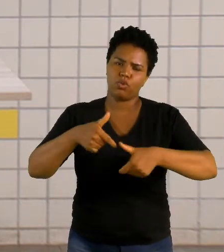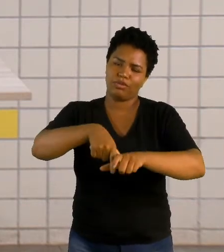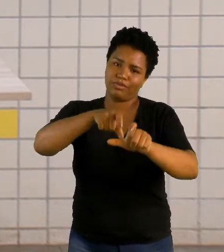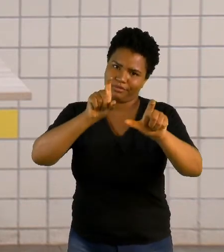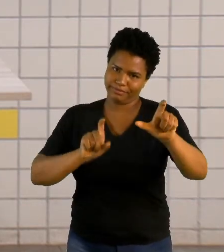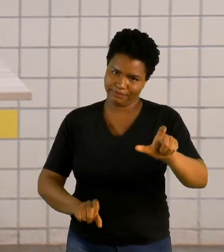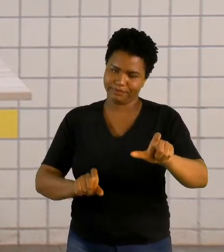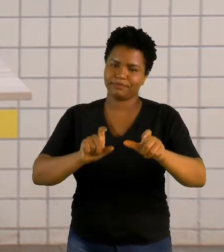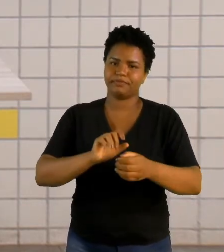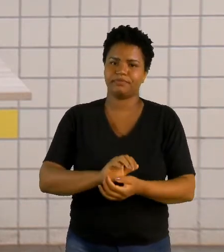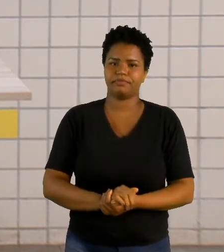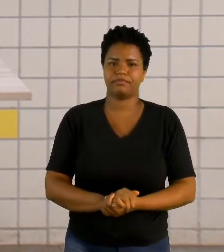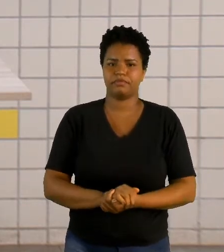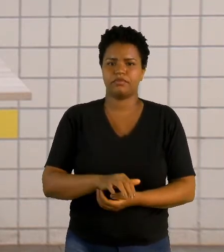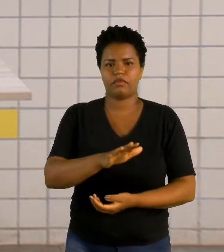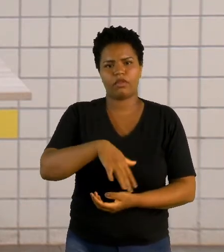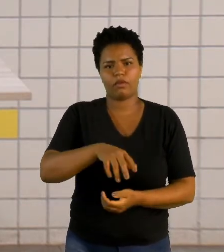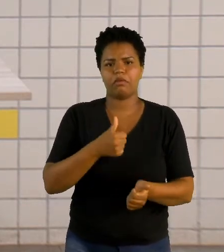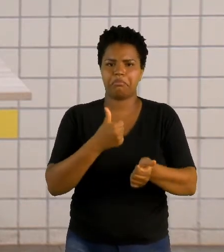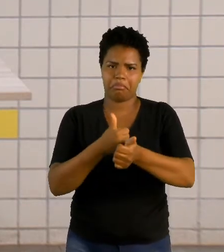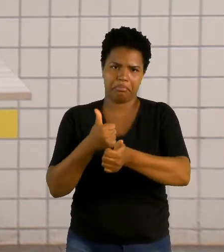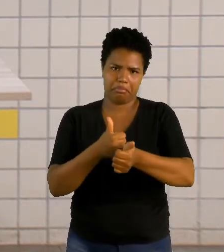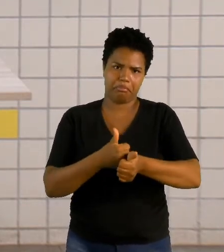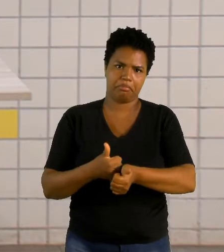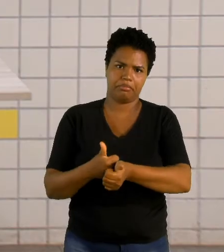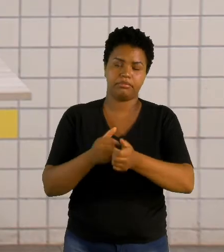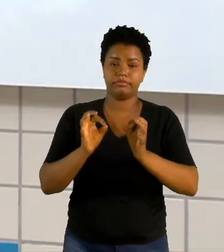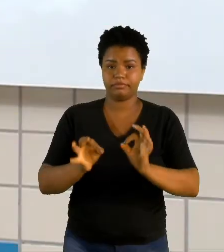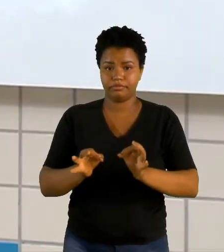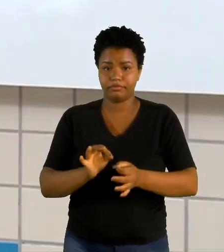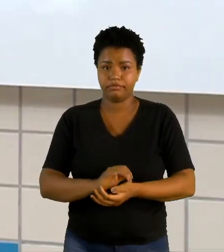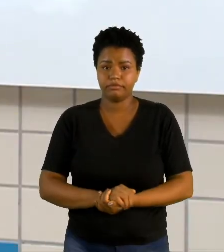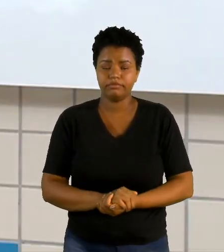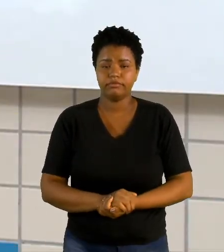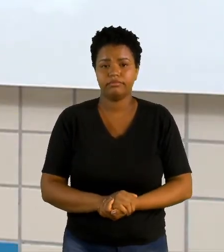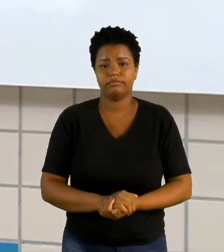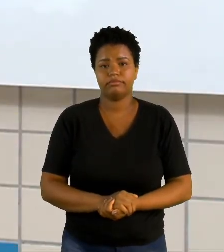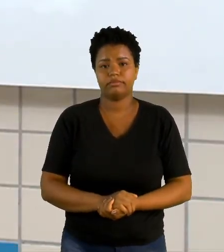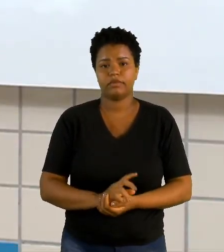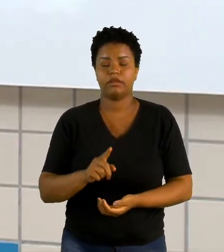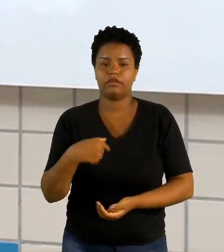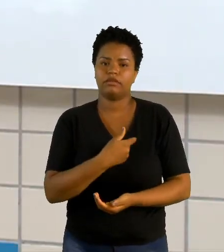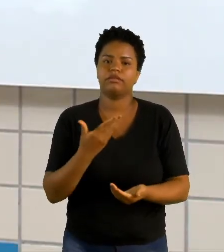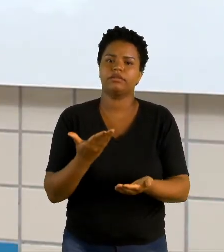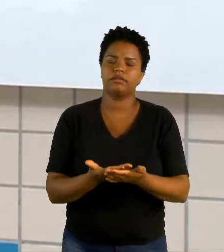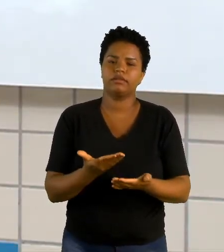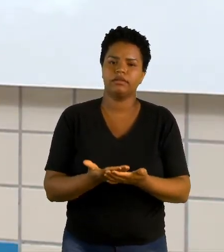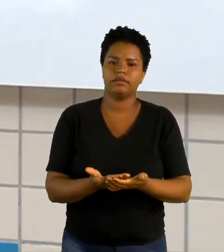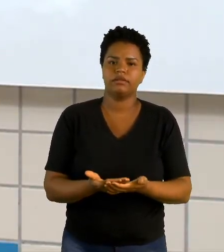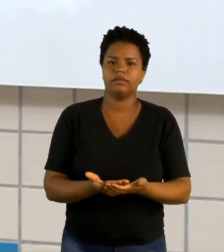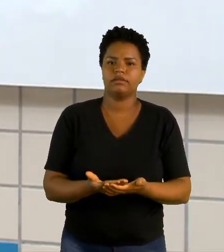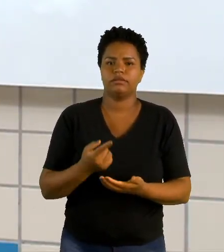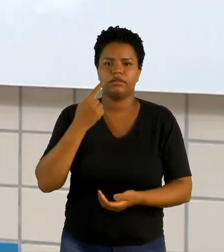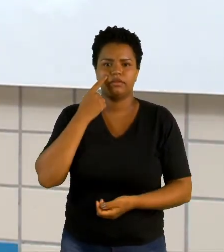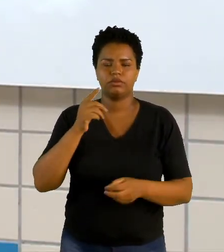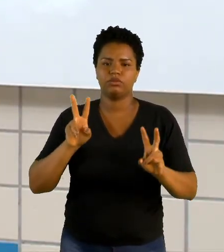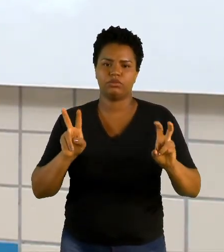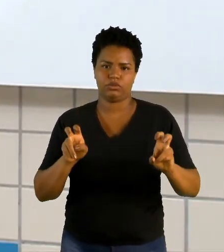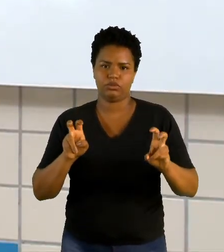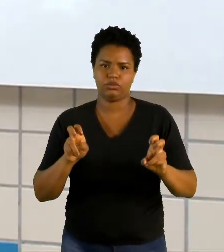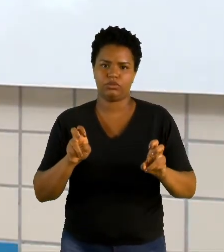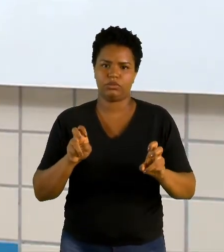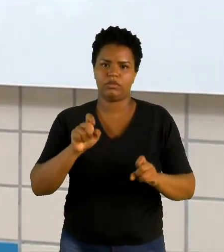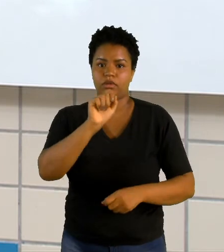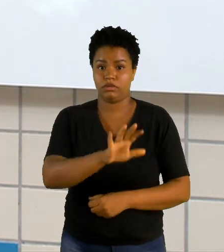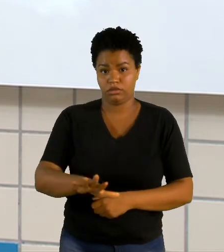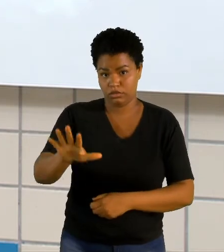independência de uma área próxima, certo? Nessa nossa aula, nós vimos sobre a questão da